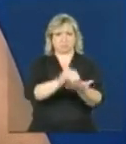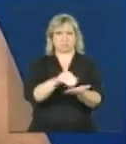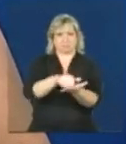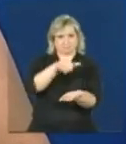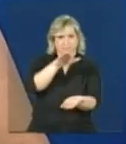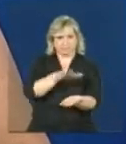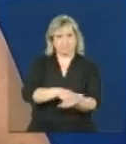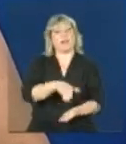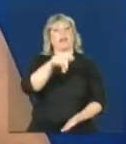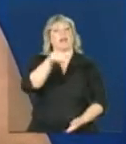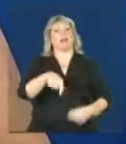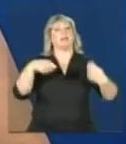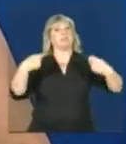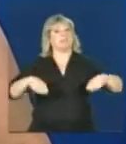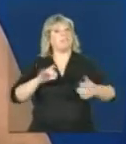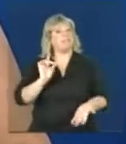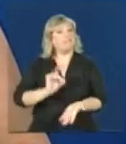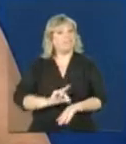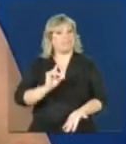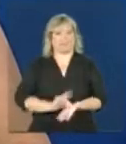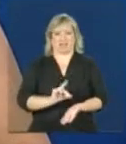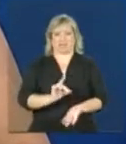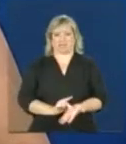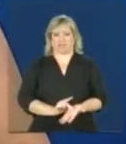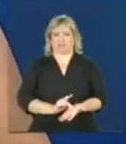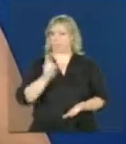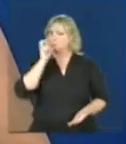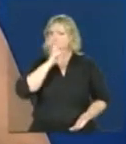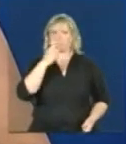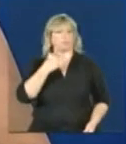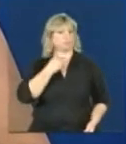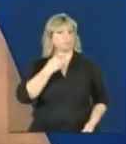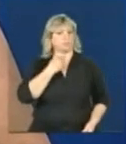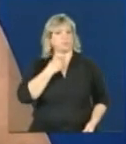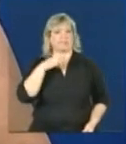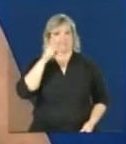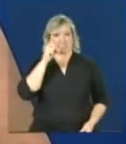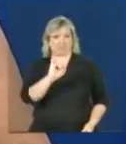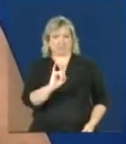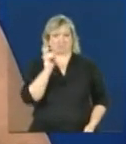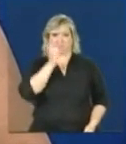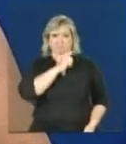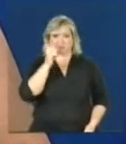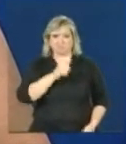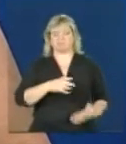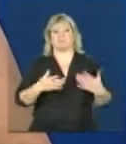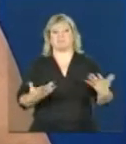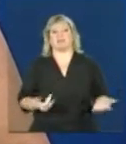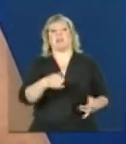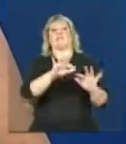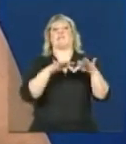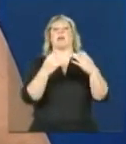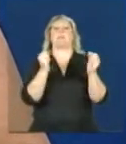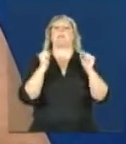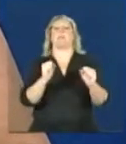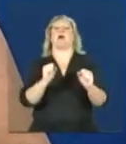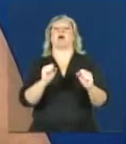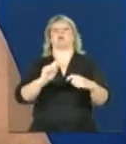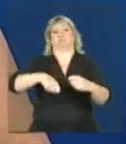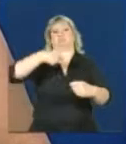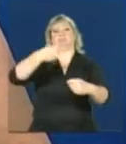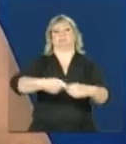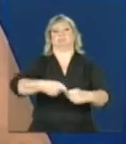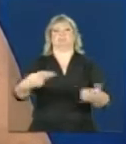Único, ela tem que ser verdadeira. E se ela não for, a família pode sofrer algum tipo de penalidade ou algum tipo de